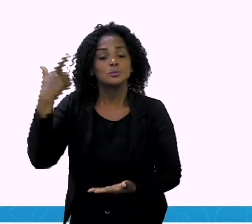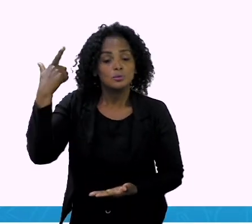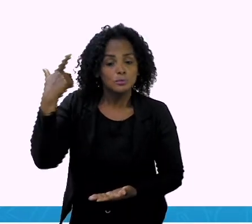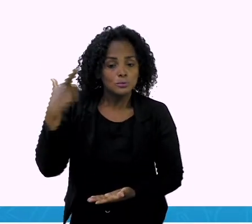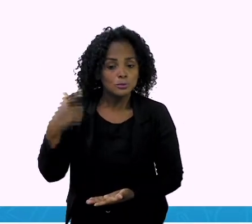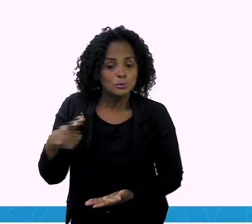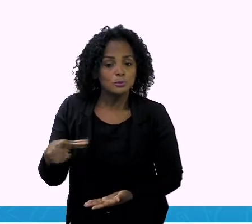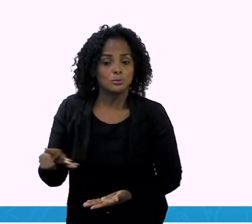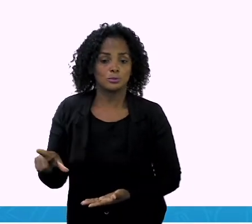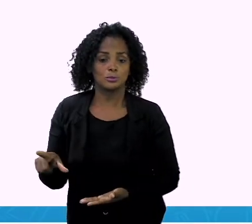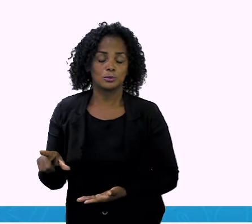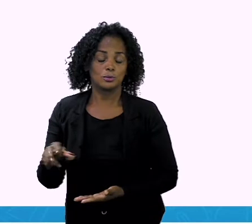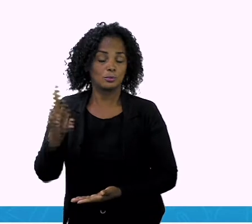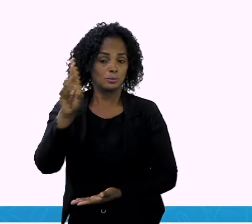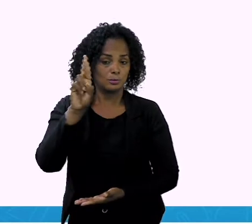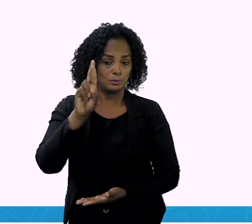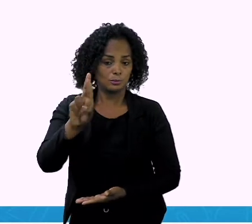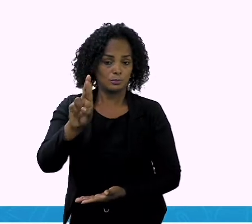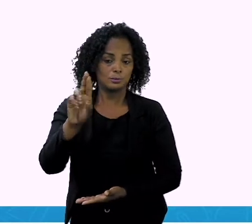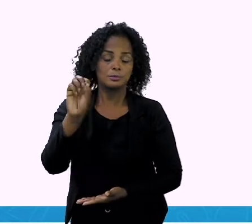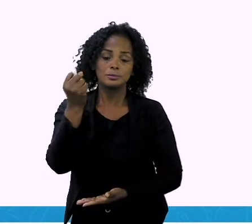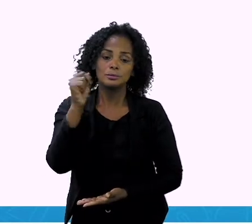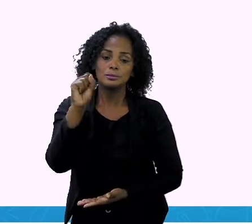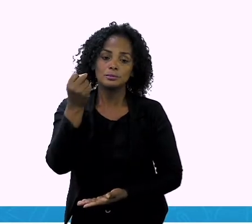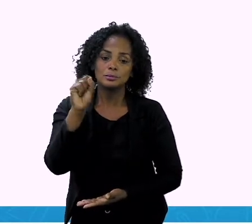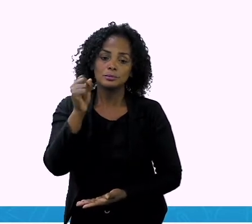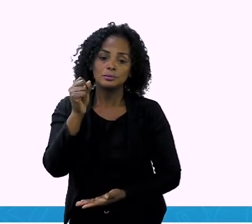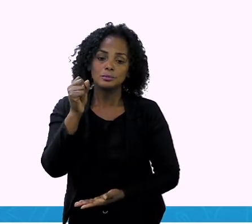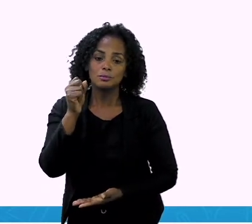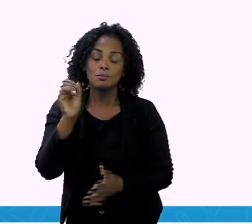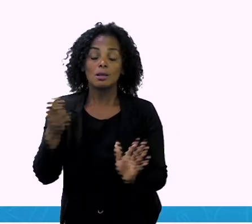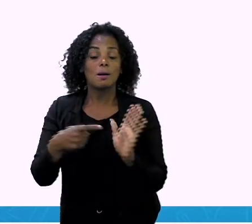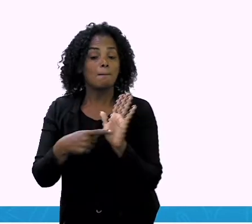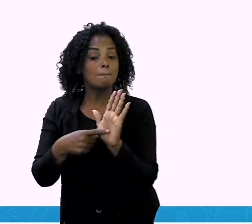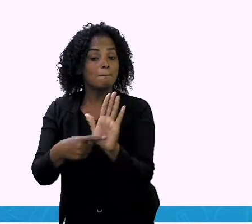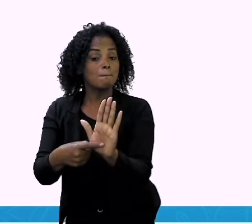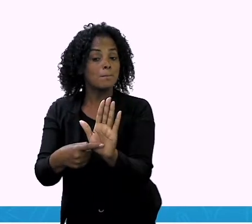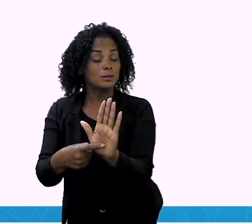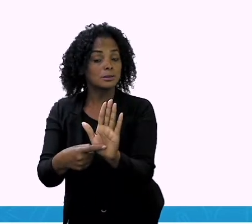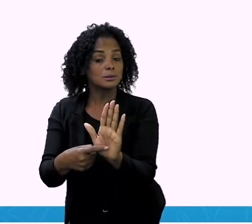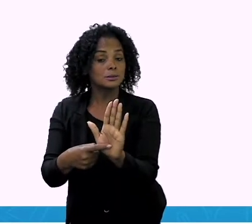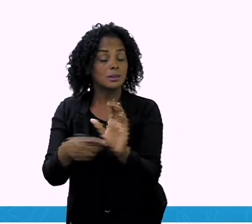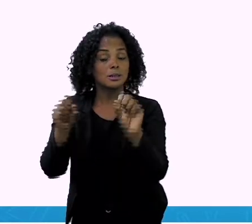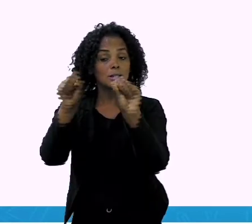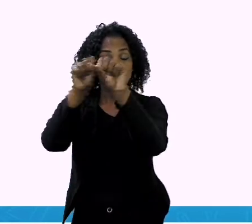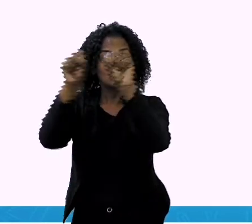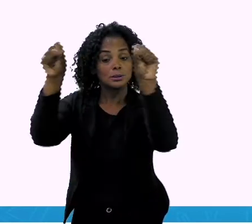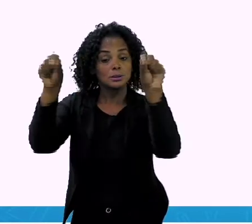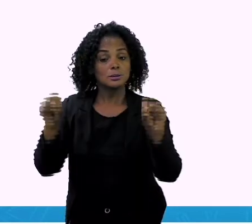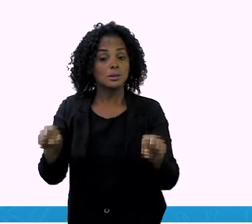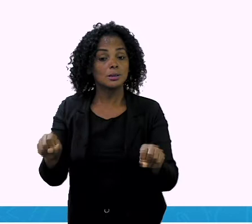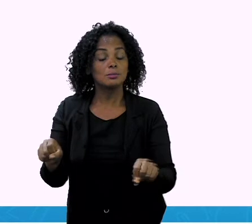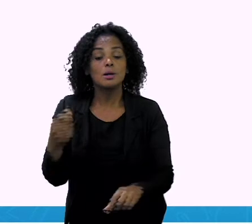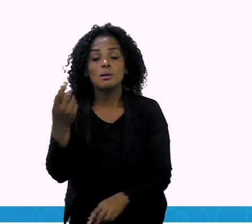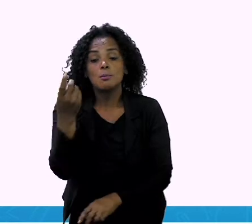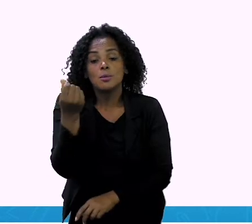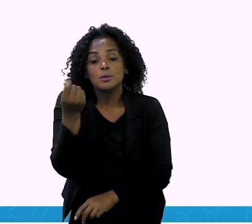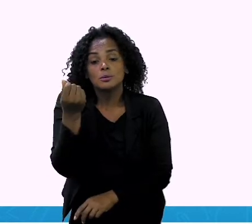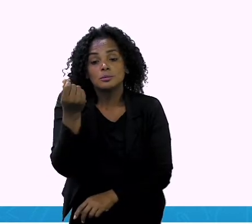novamente. Porque aqui a gente vai identificar que é o sistema monetário, que é o dinheiro.